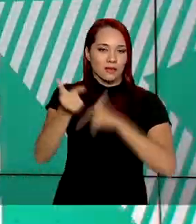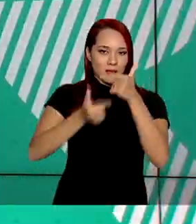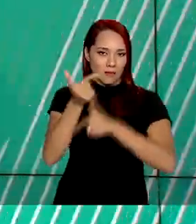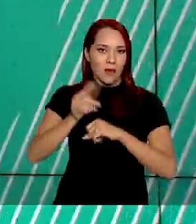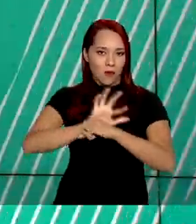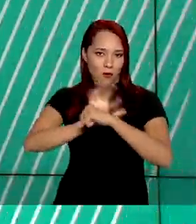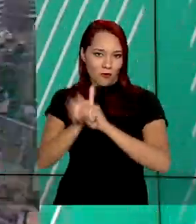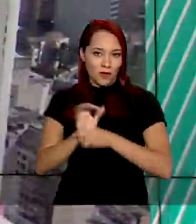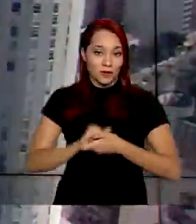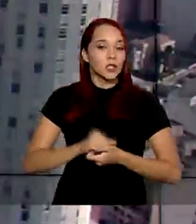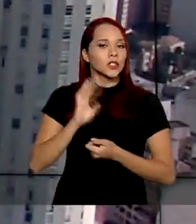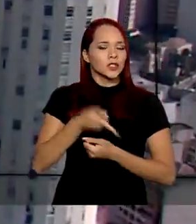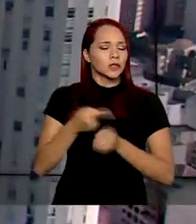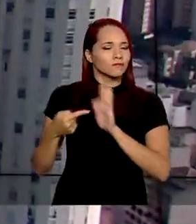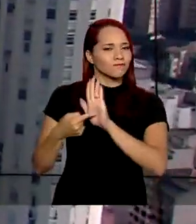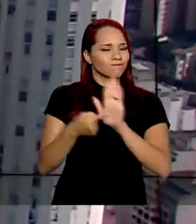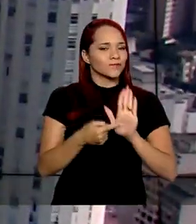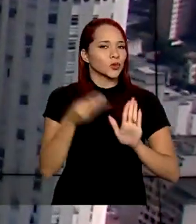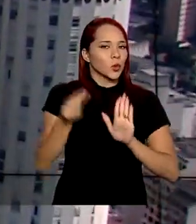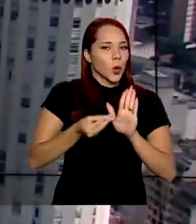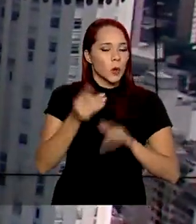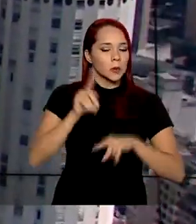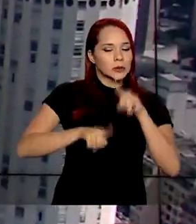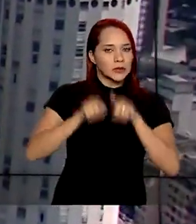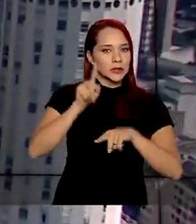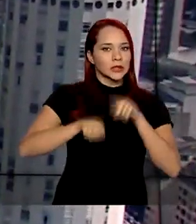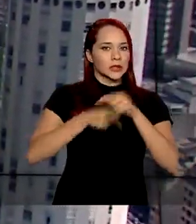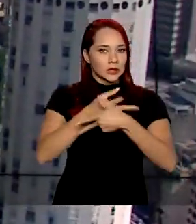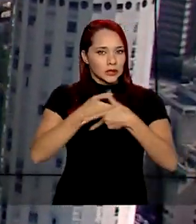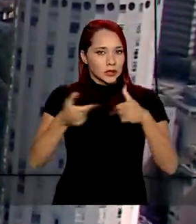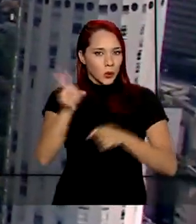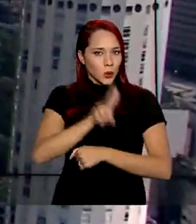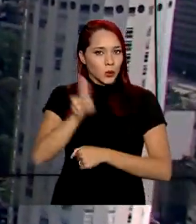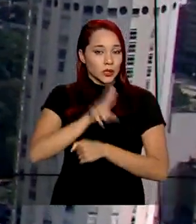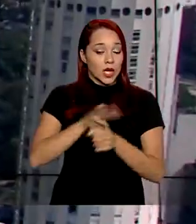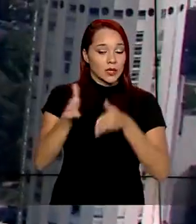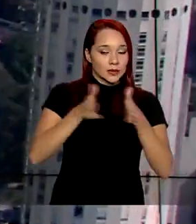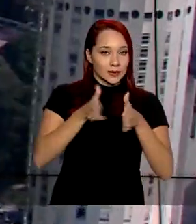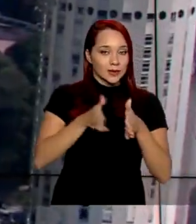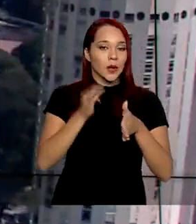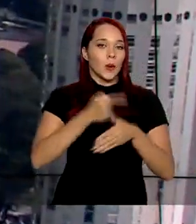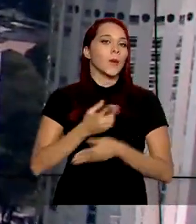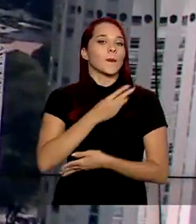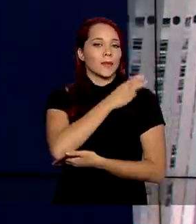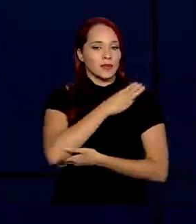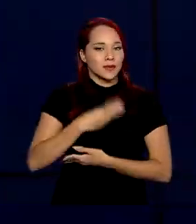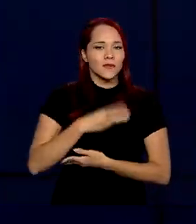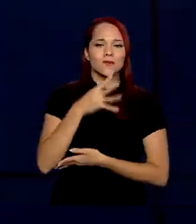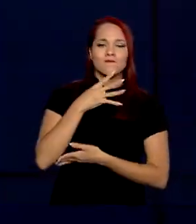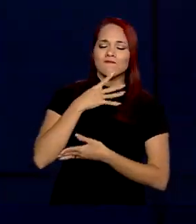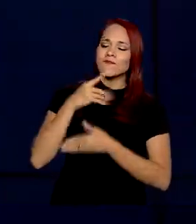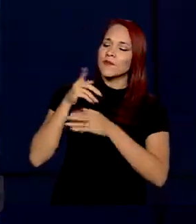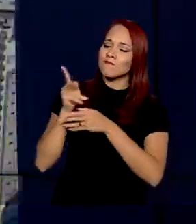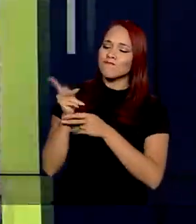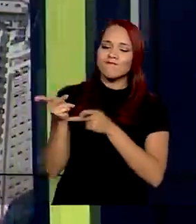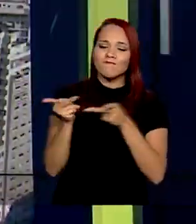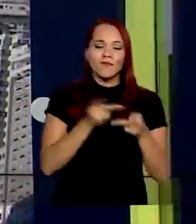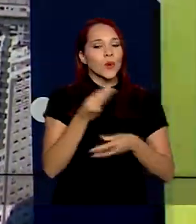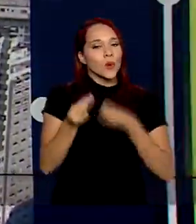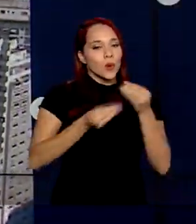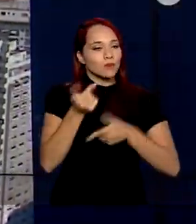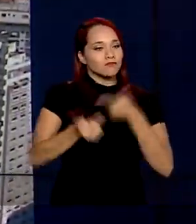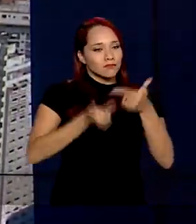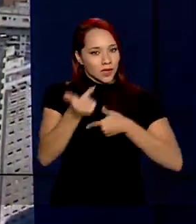Após acompanhar uma demonstração de equipamentos utilizados durante a operação, o ministro conheceu as atividades desenvolvidas